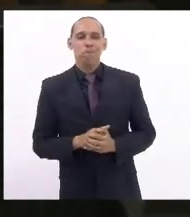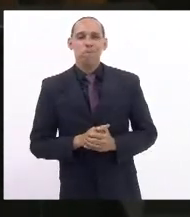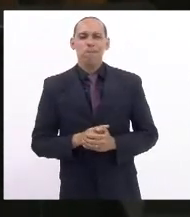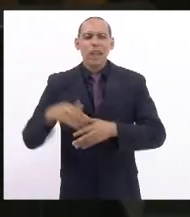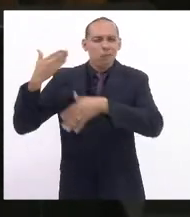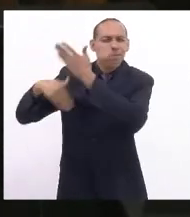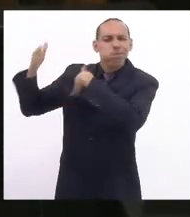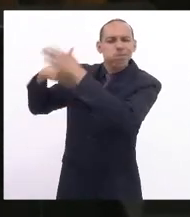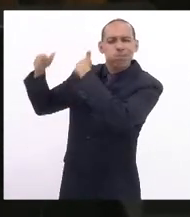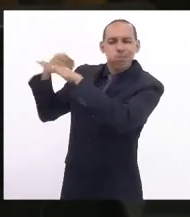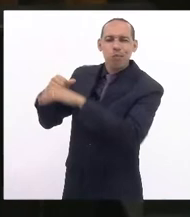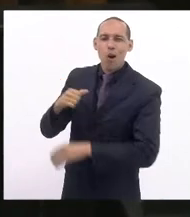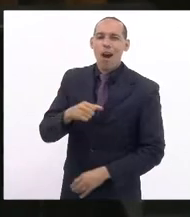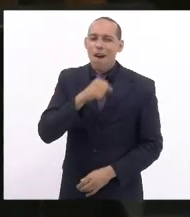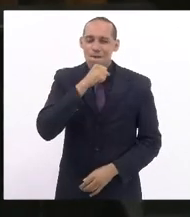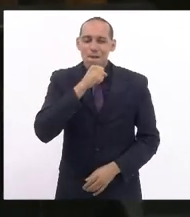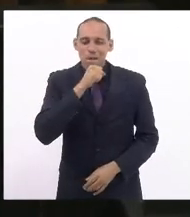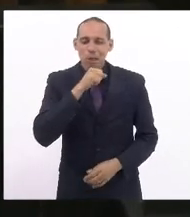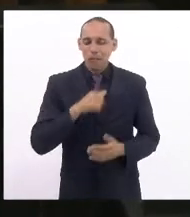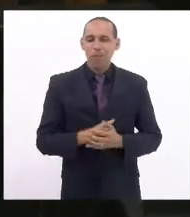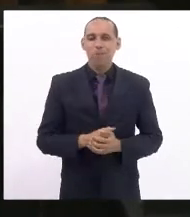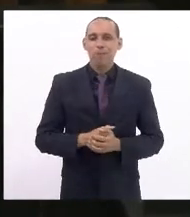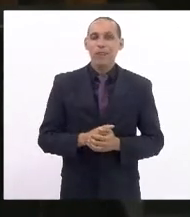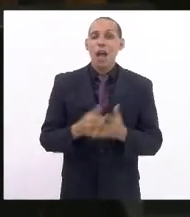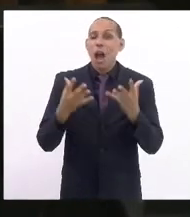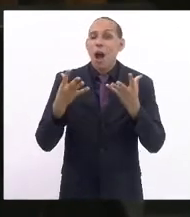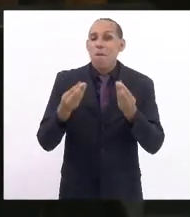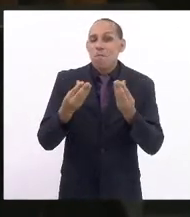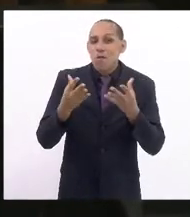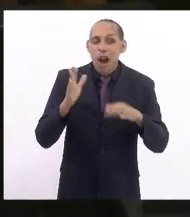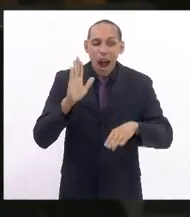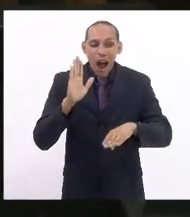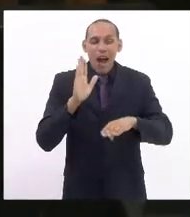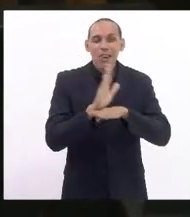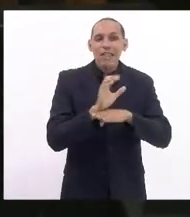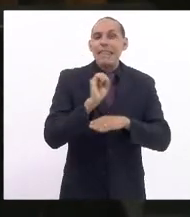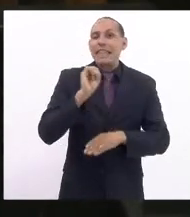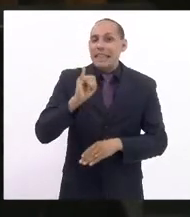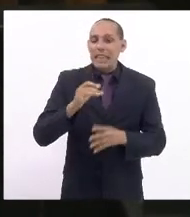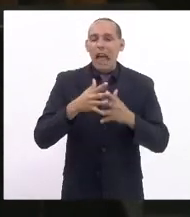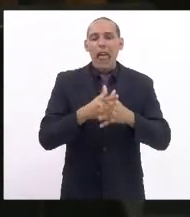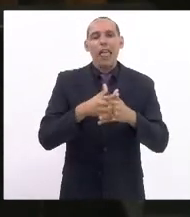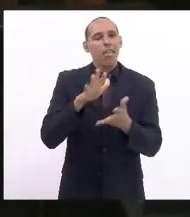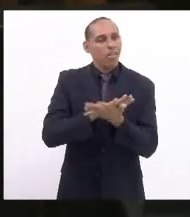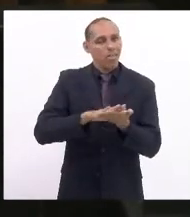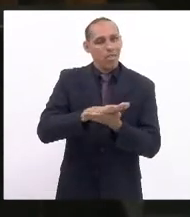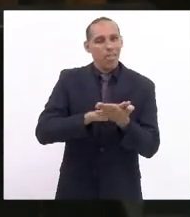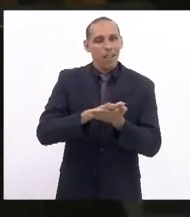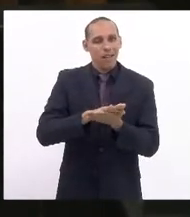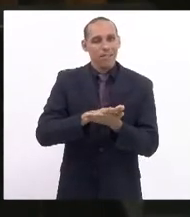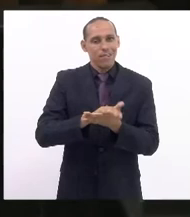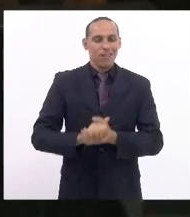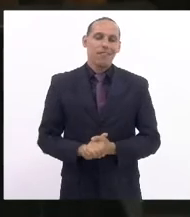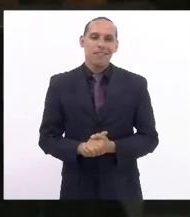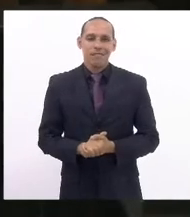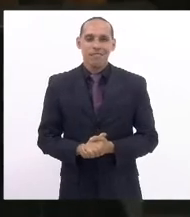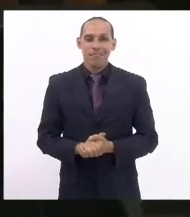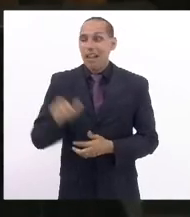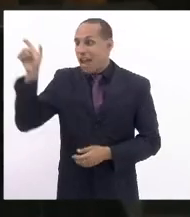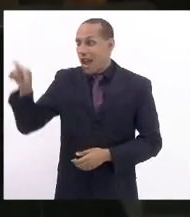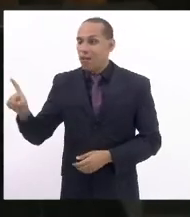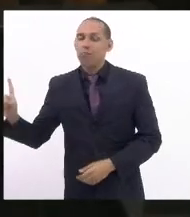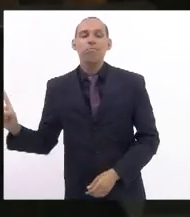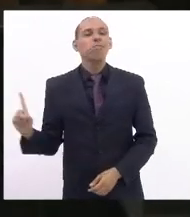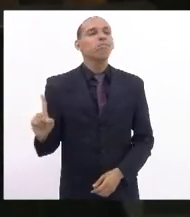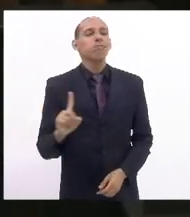lá das nossas avós, muito ajuda quem não atrapalha. Então, ele foi lá